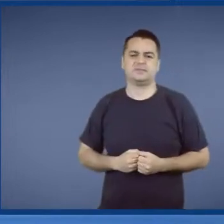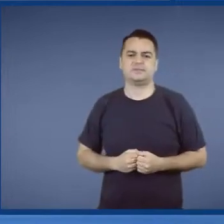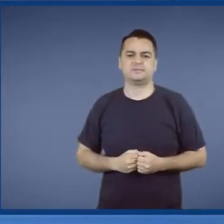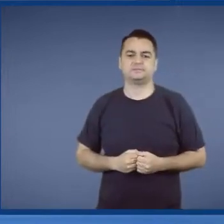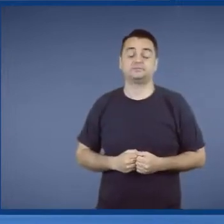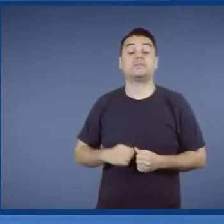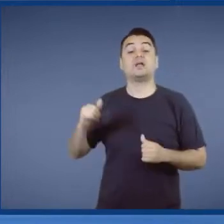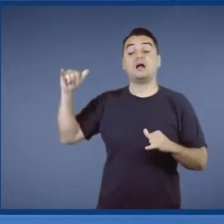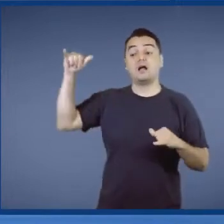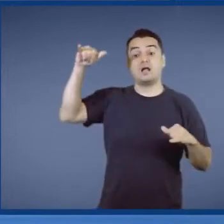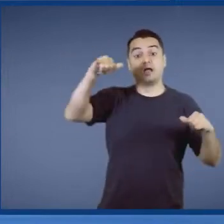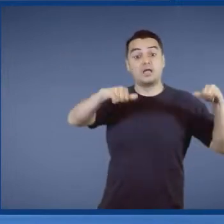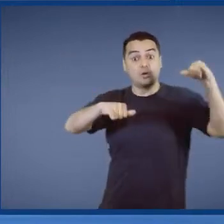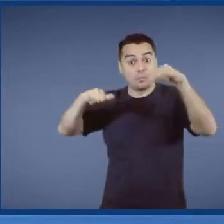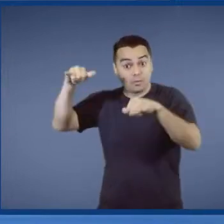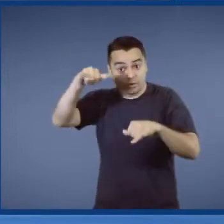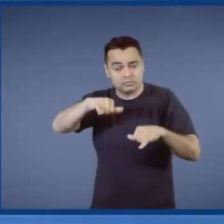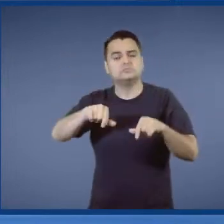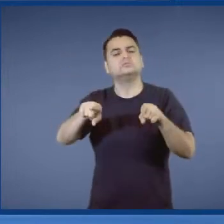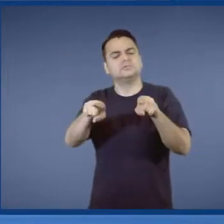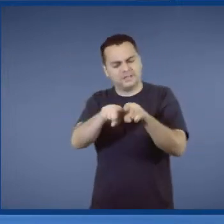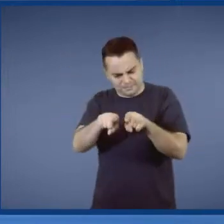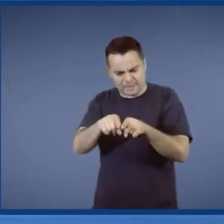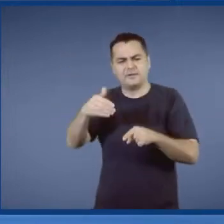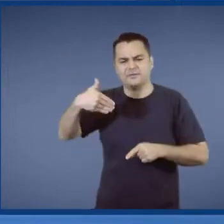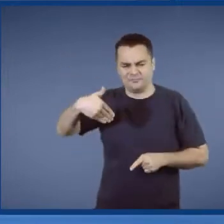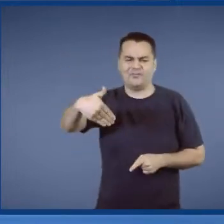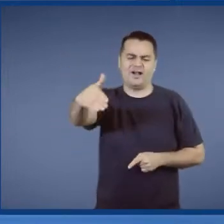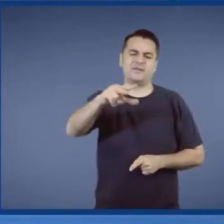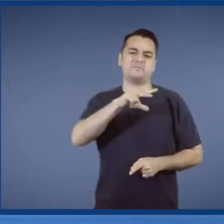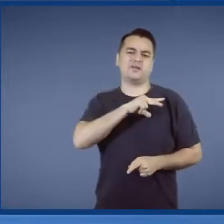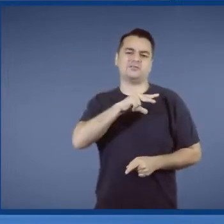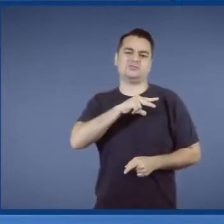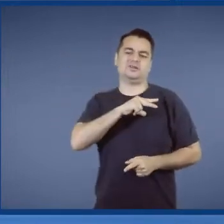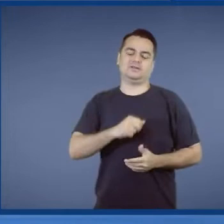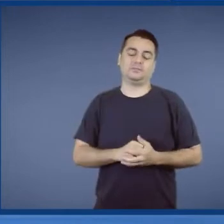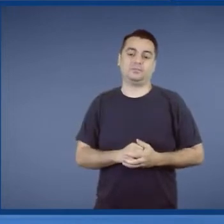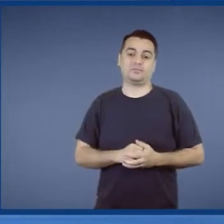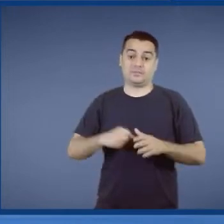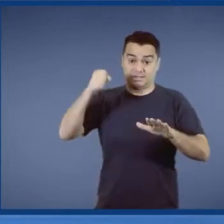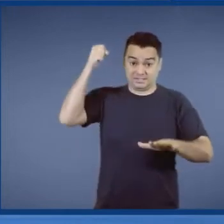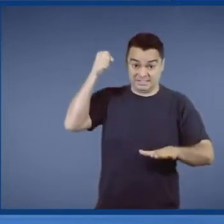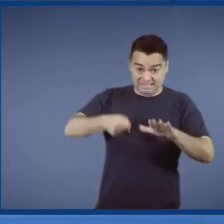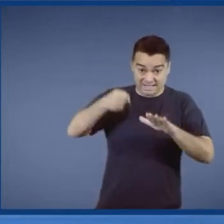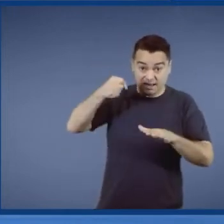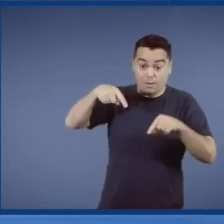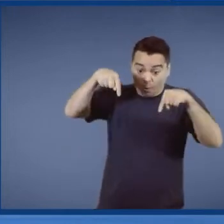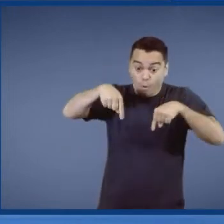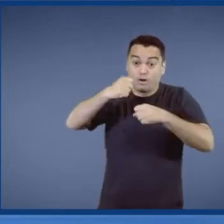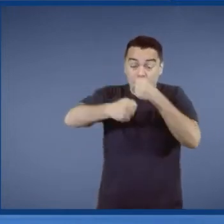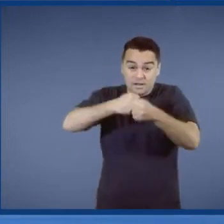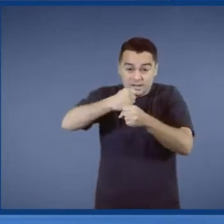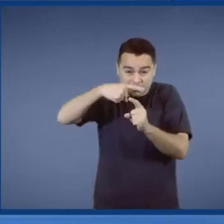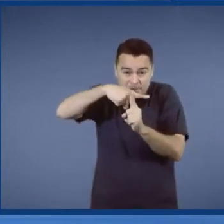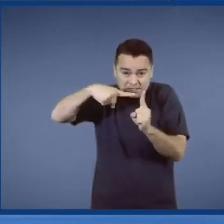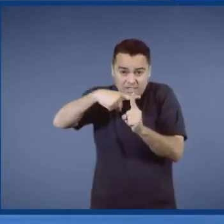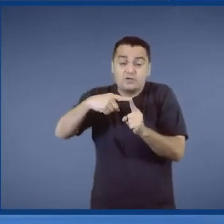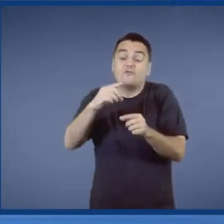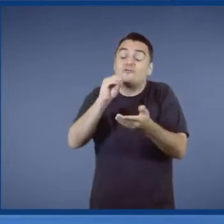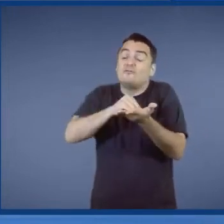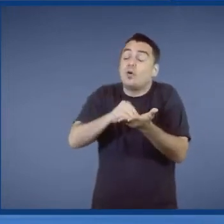Os aeroportos vão estar todos na mão do privado. Depois dos leilões do meio do ano, vai ficar faltando um aeroporto, que é o Santos Dumont.